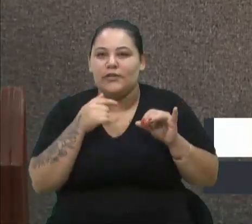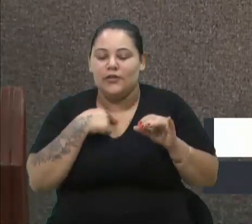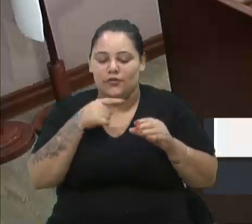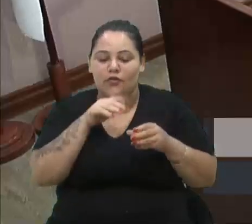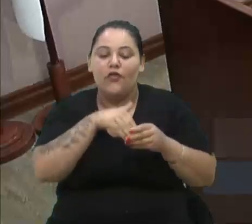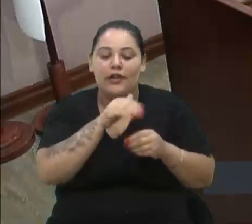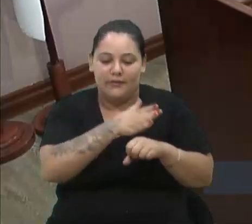favorável. oportuno, votarável. Obrigado.